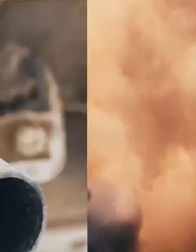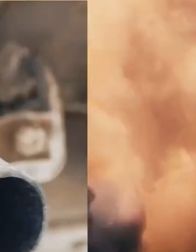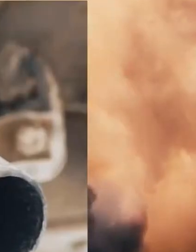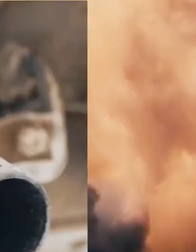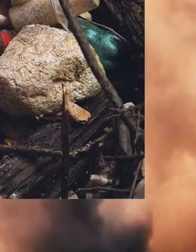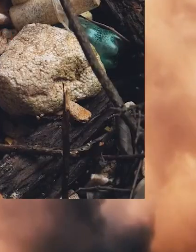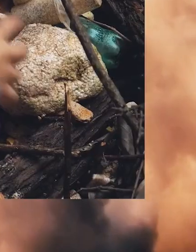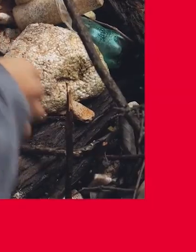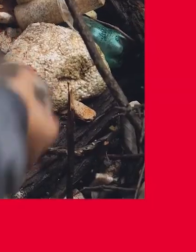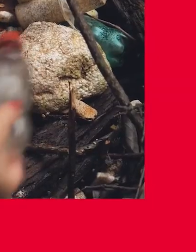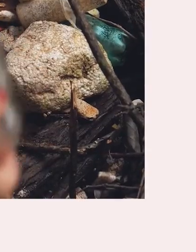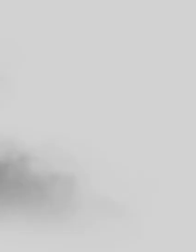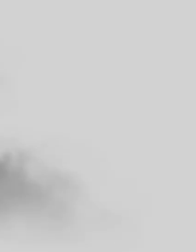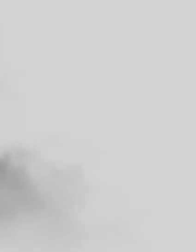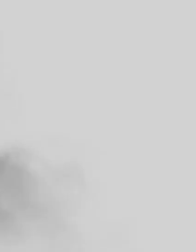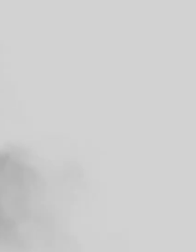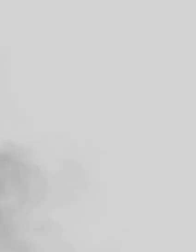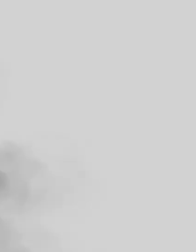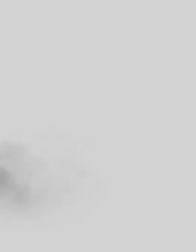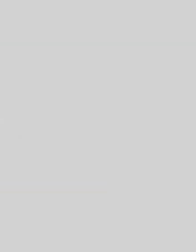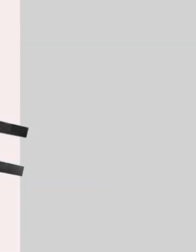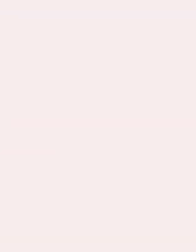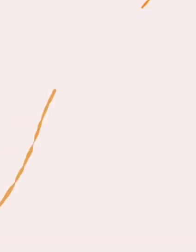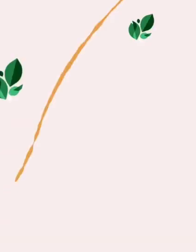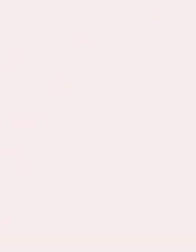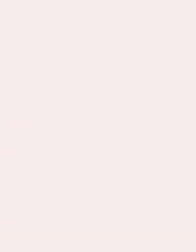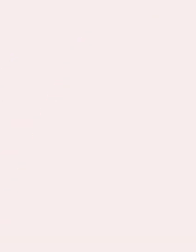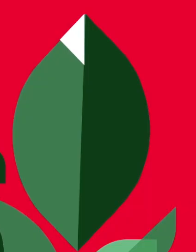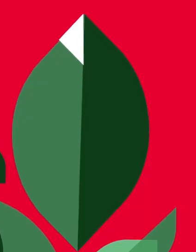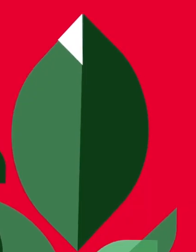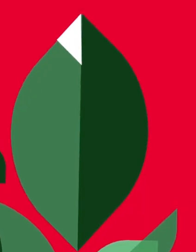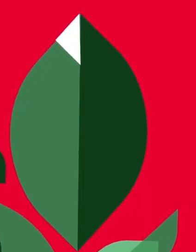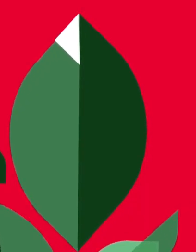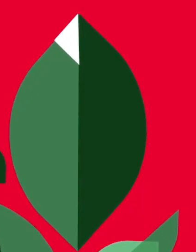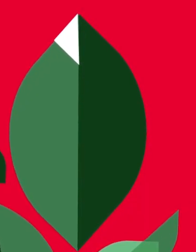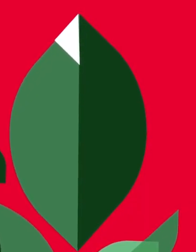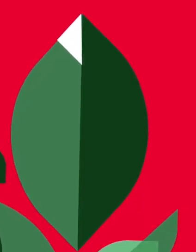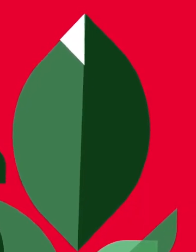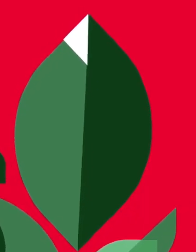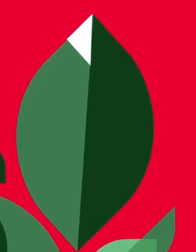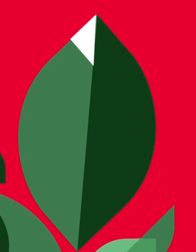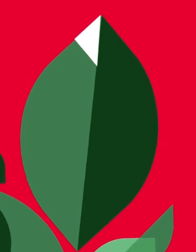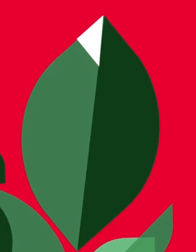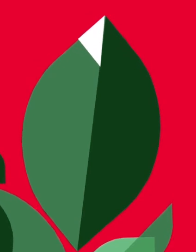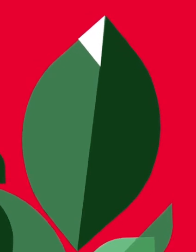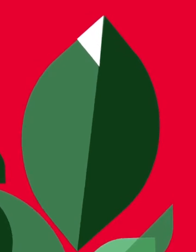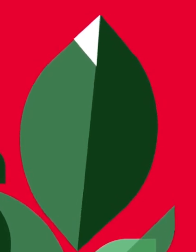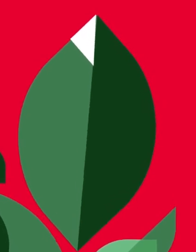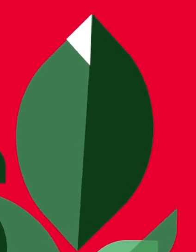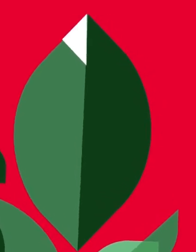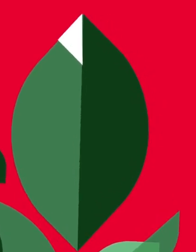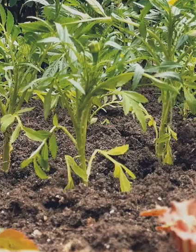emissão de poluente Para viver bem temos que ir além Regenerar o meio ambiente Viver